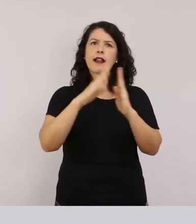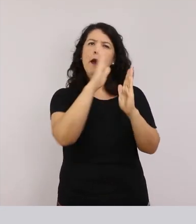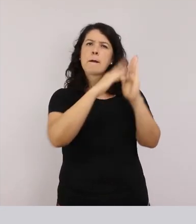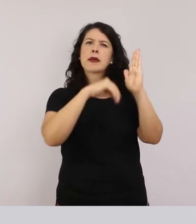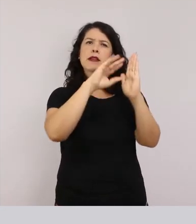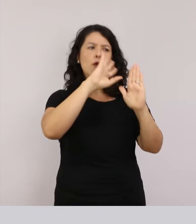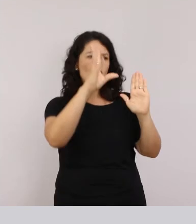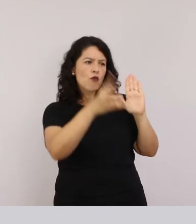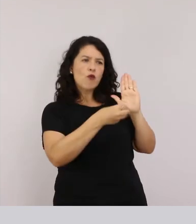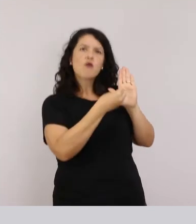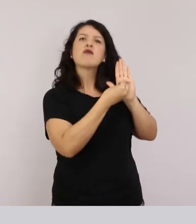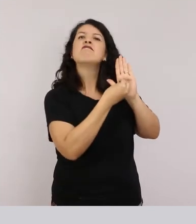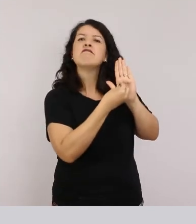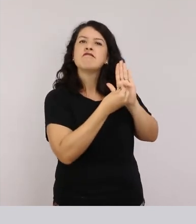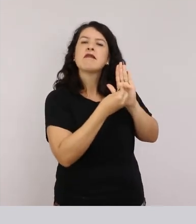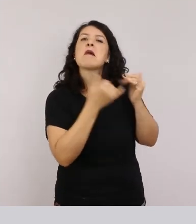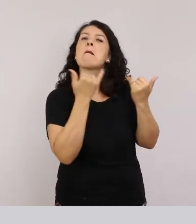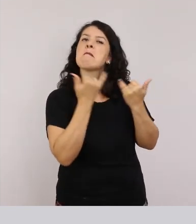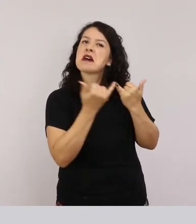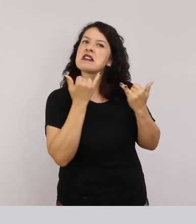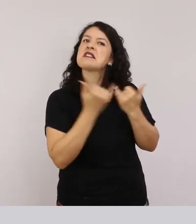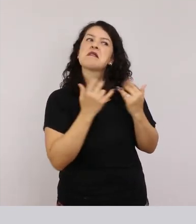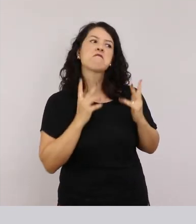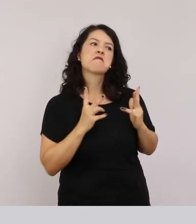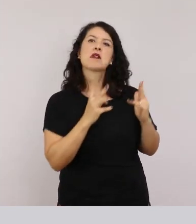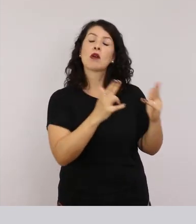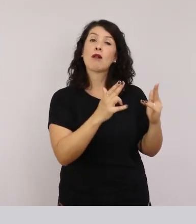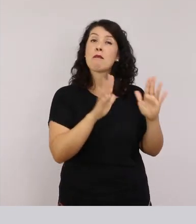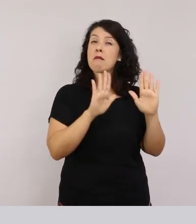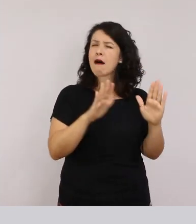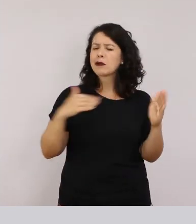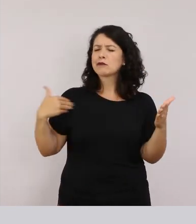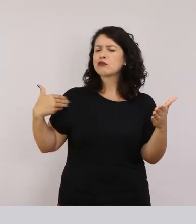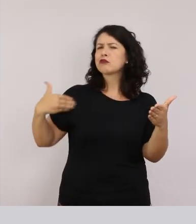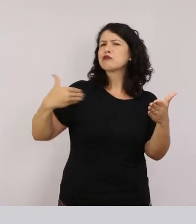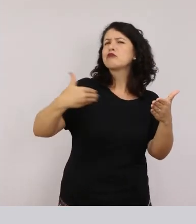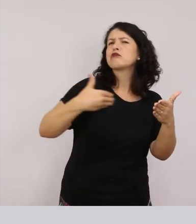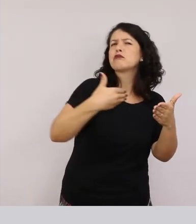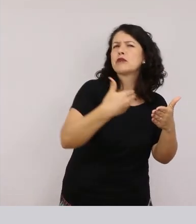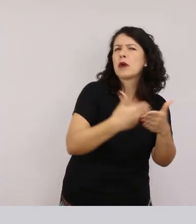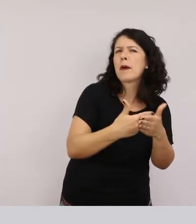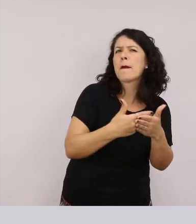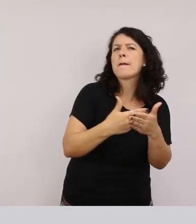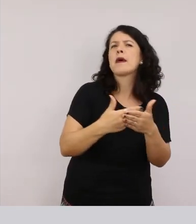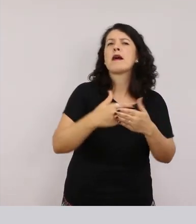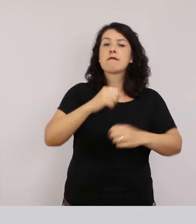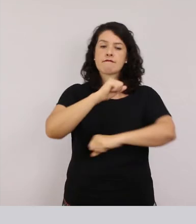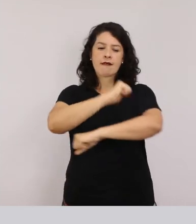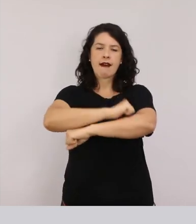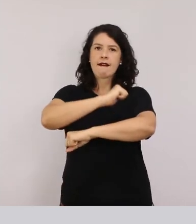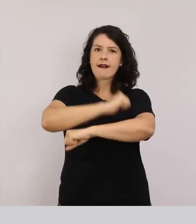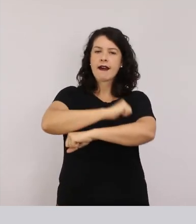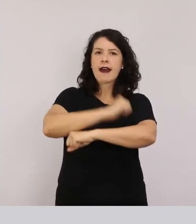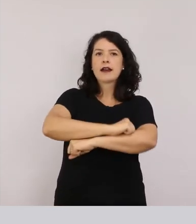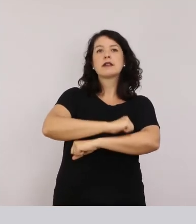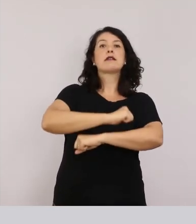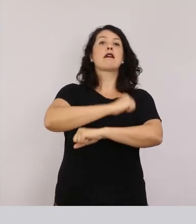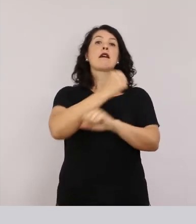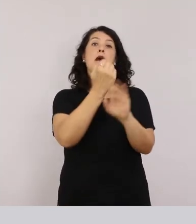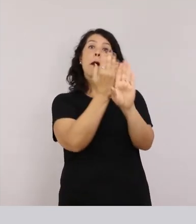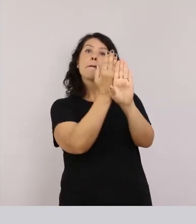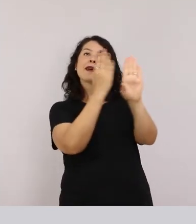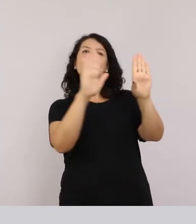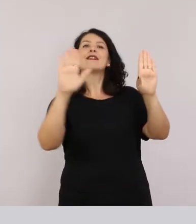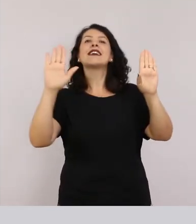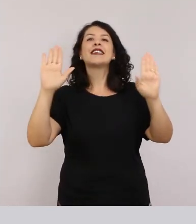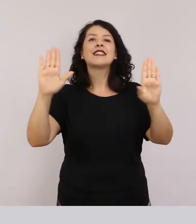Muito próximo do que elas eram Mas com o passar do tempo, ele se interessou mais pelas cores